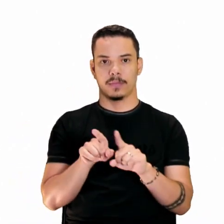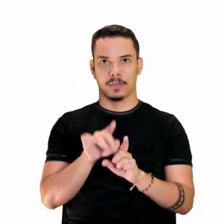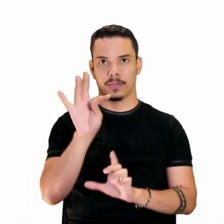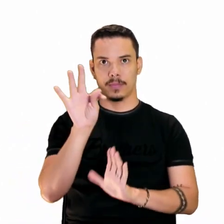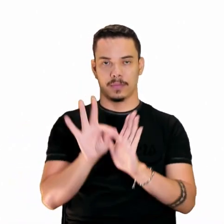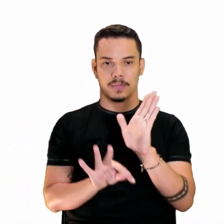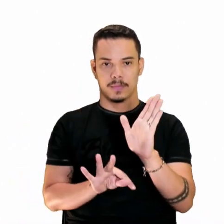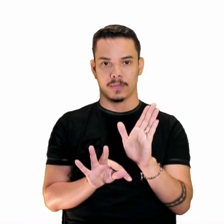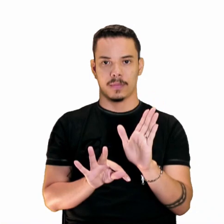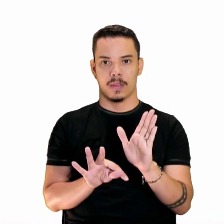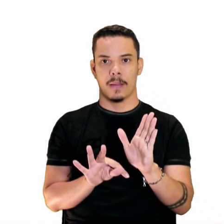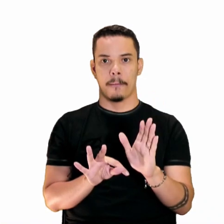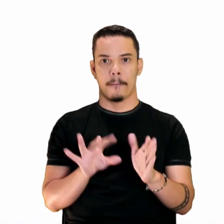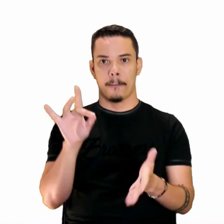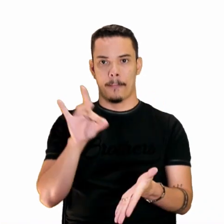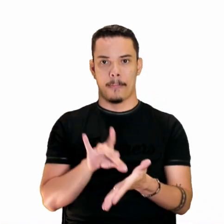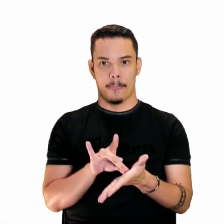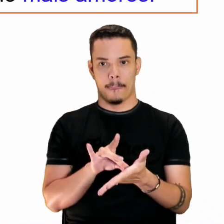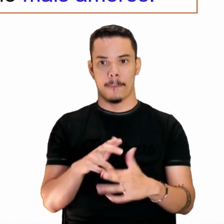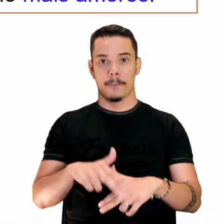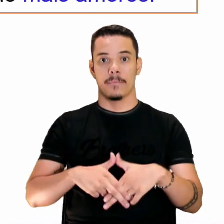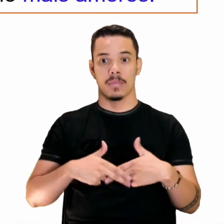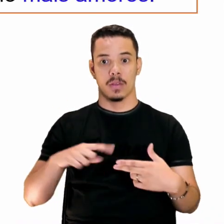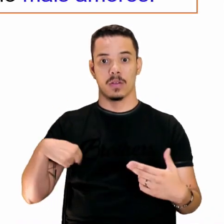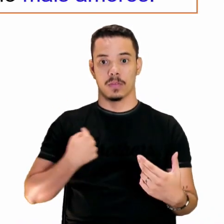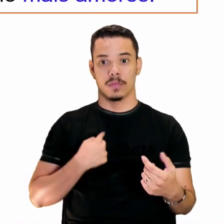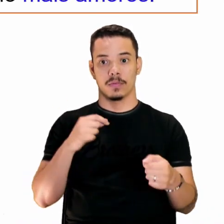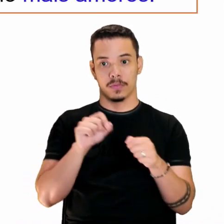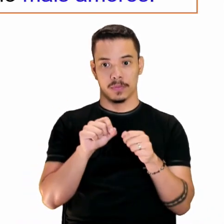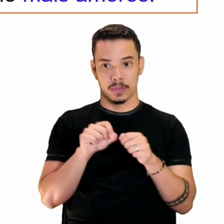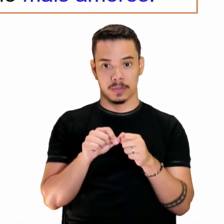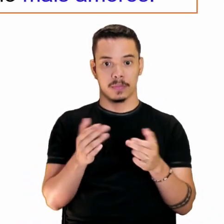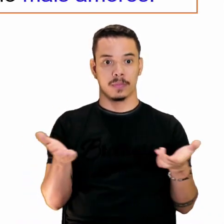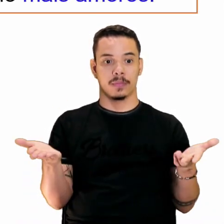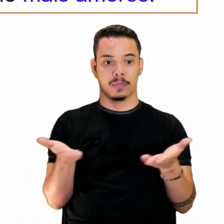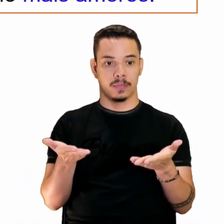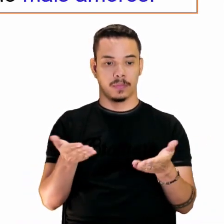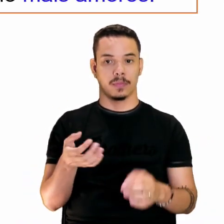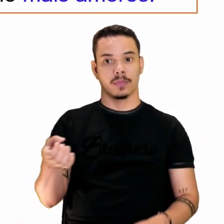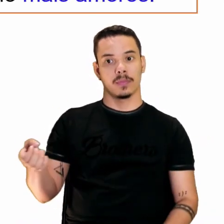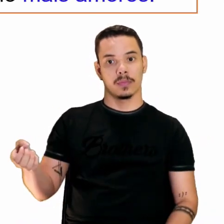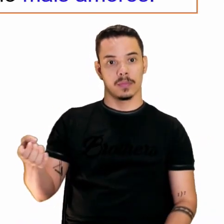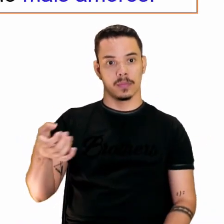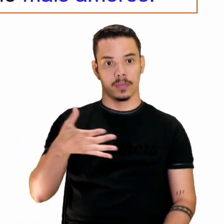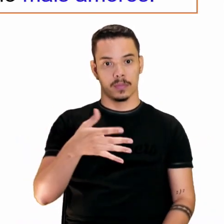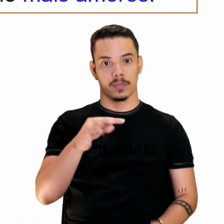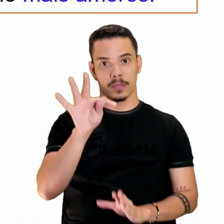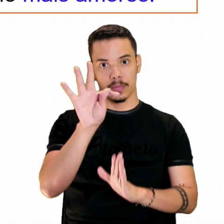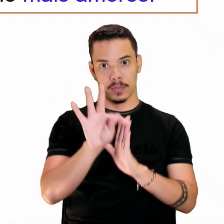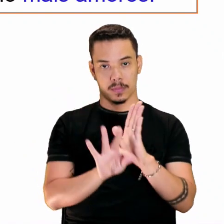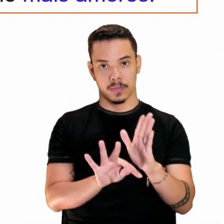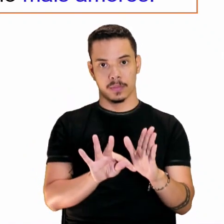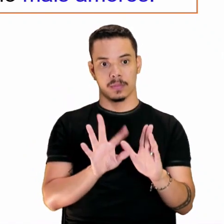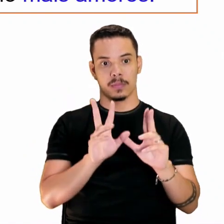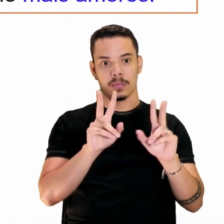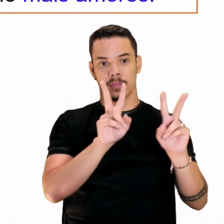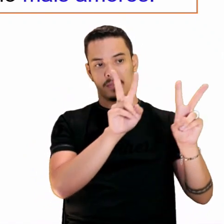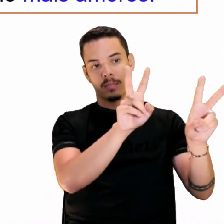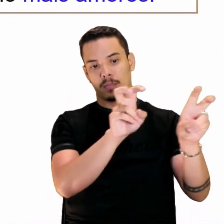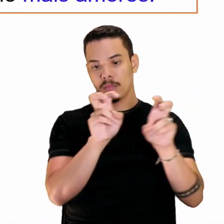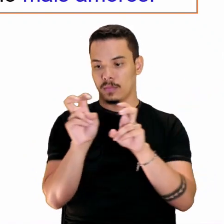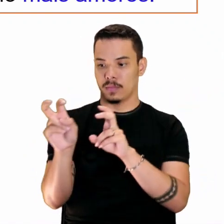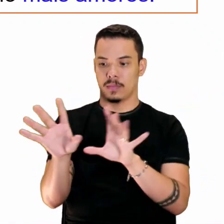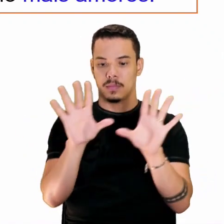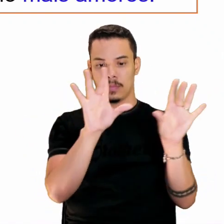texto original. Vamos, então, produzir aqui agora, né? Um novo texto, parafraseando,